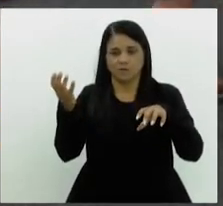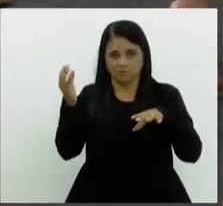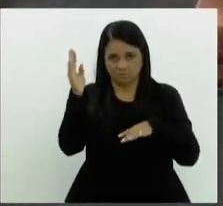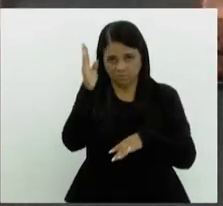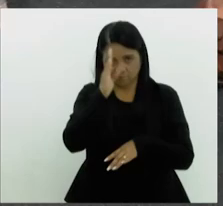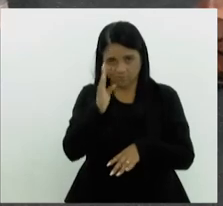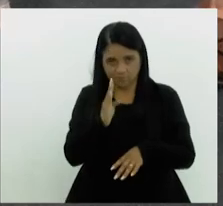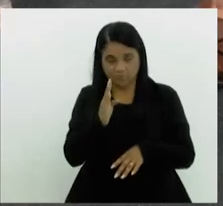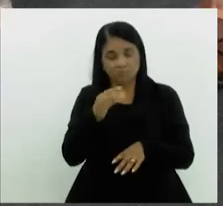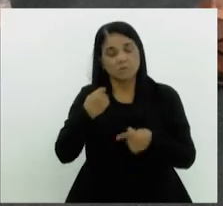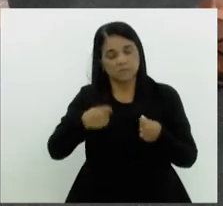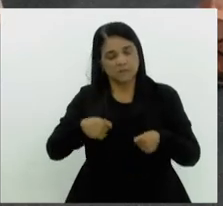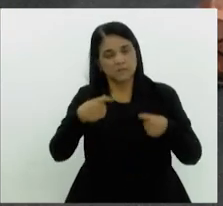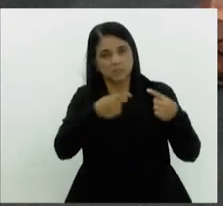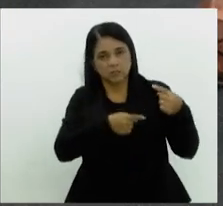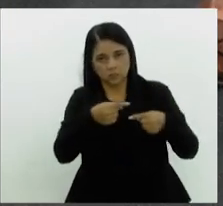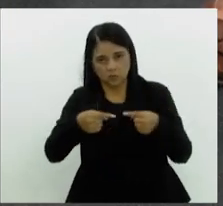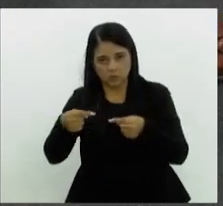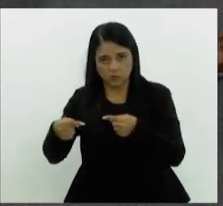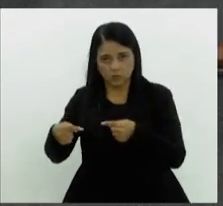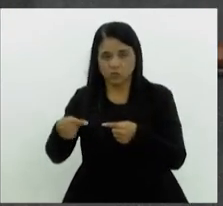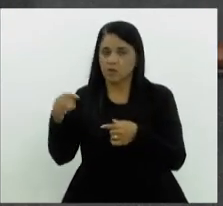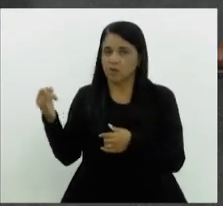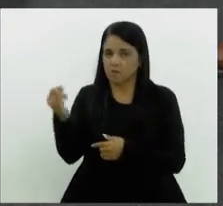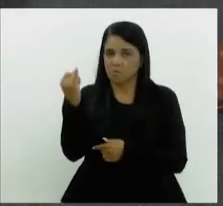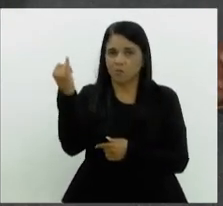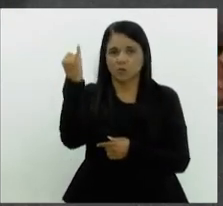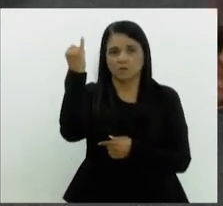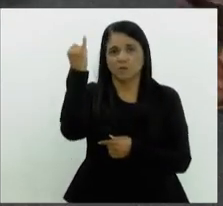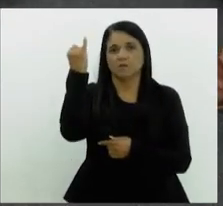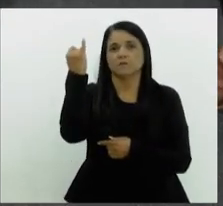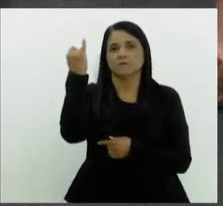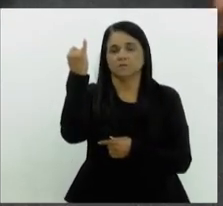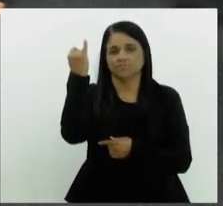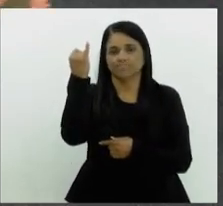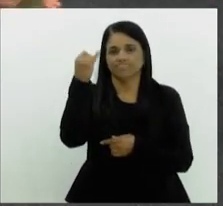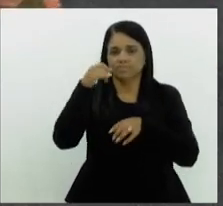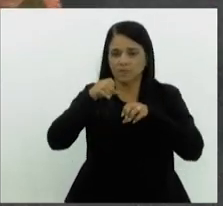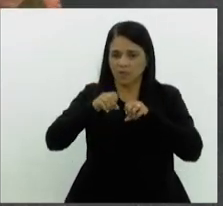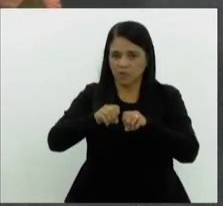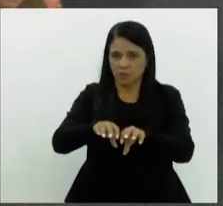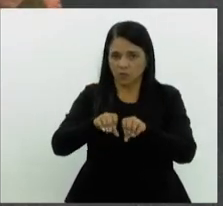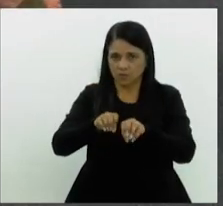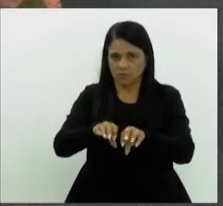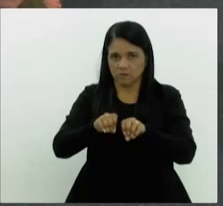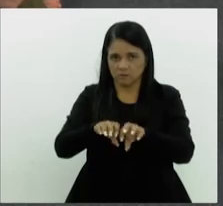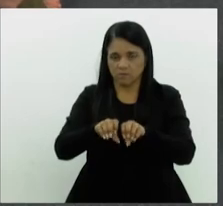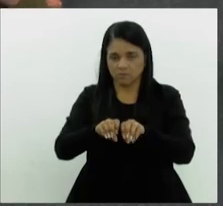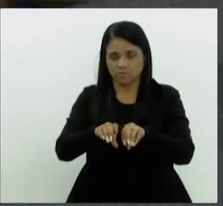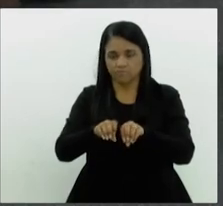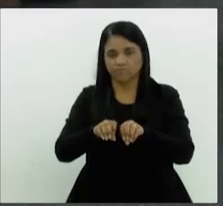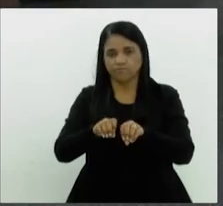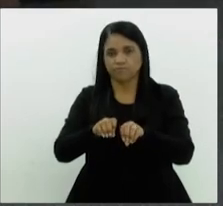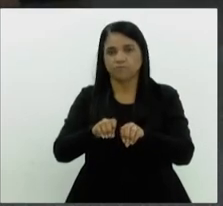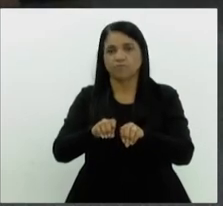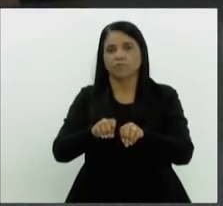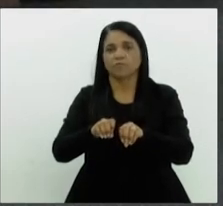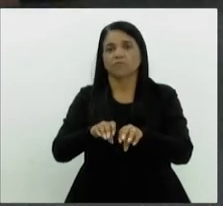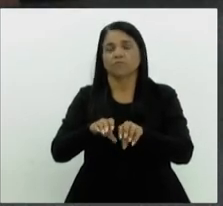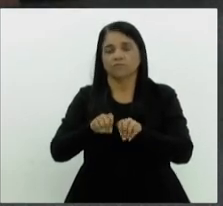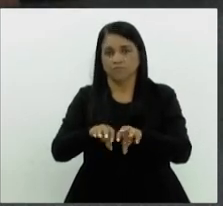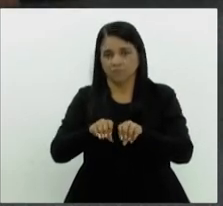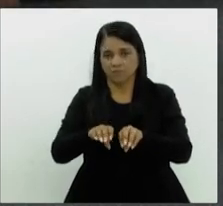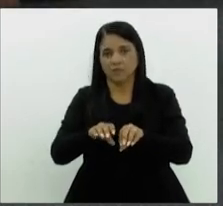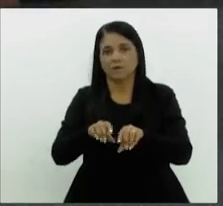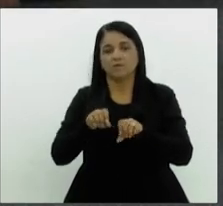discutir essa importante ferramenta de educação que fica claro a cargo